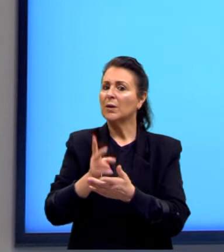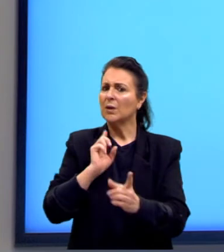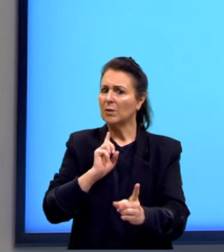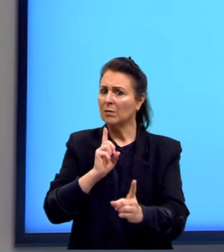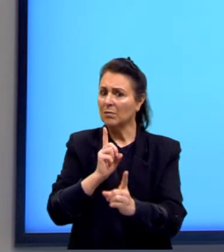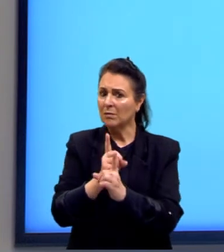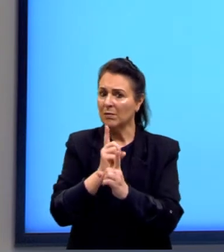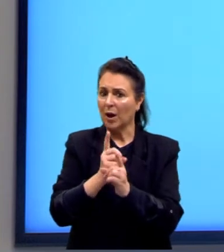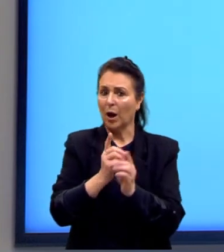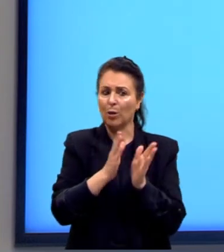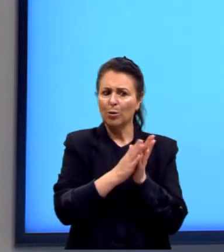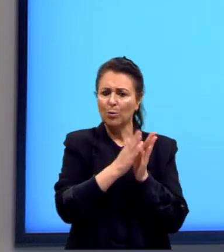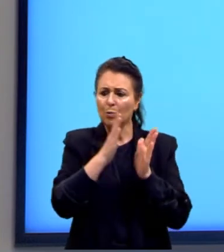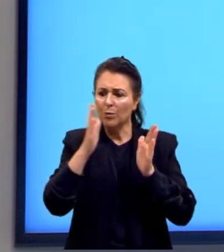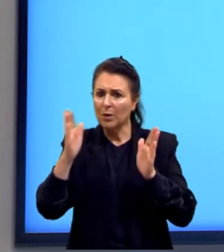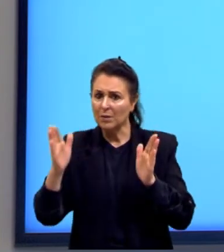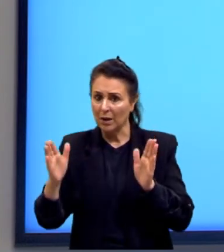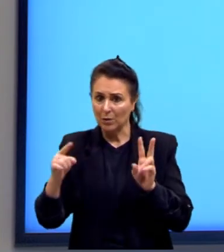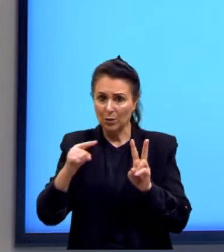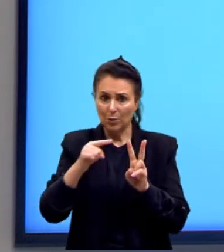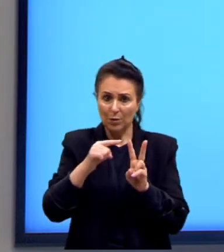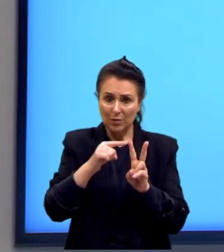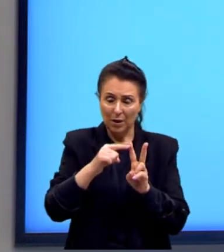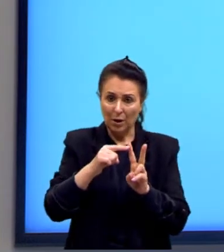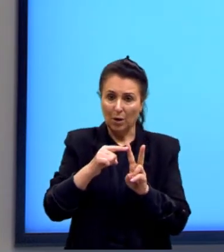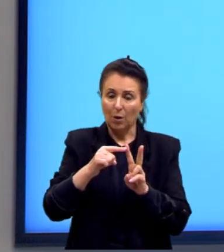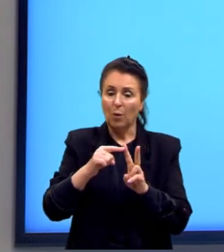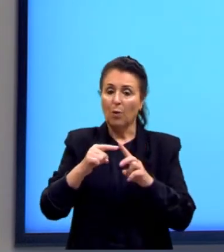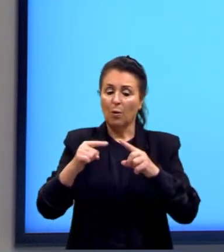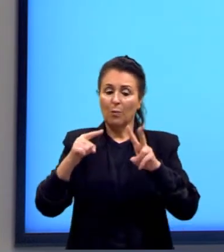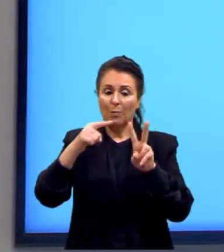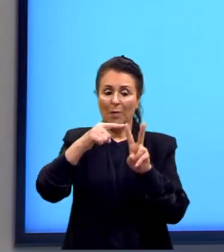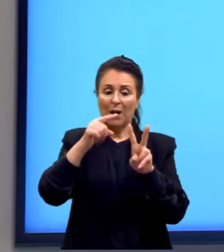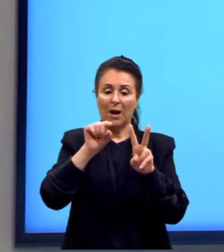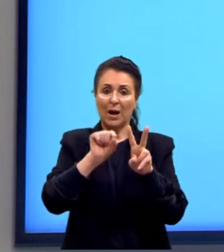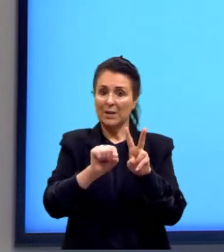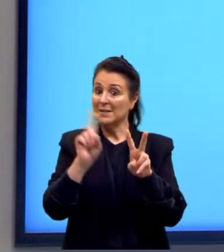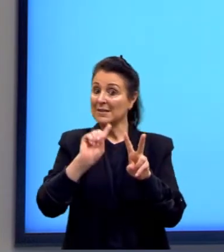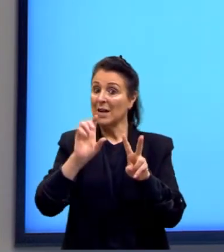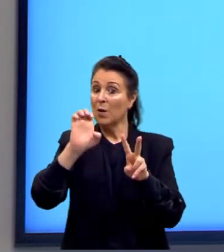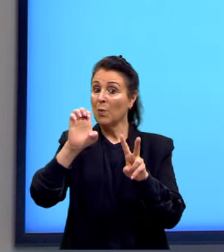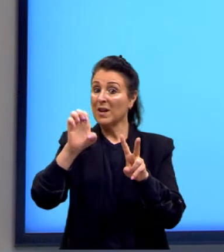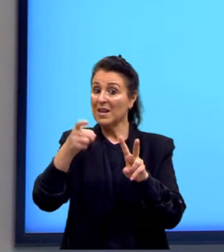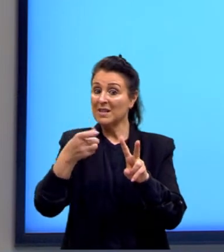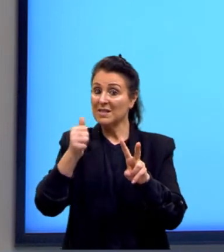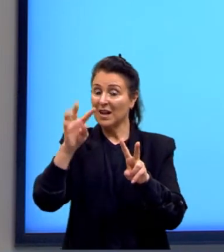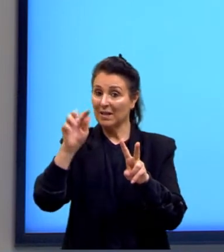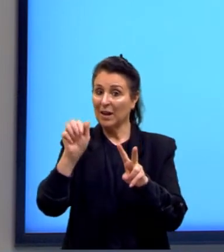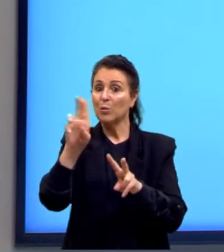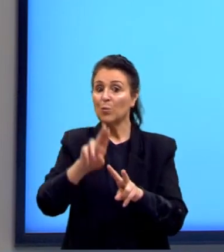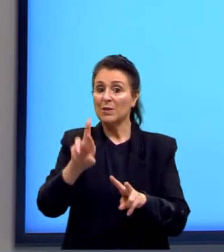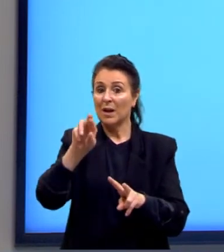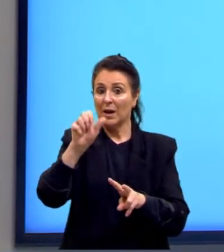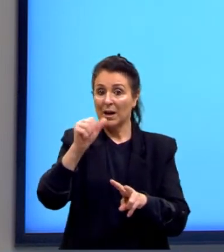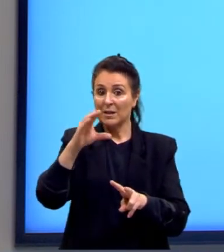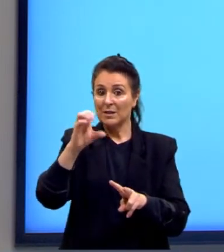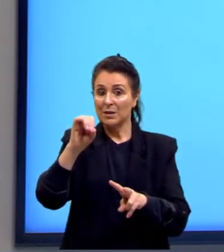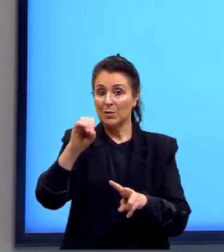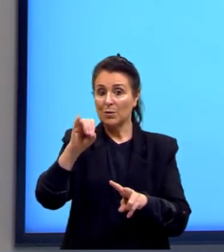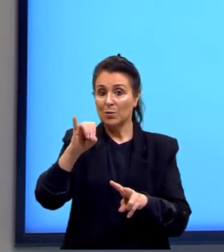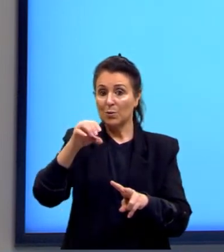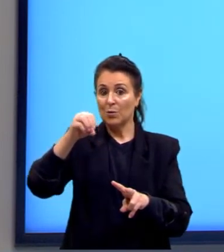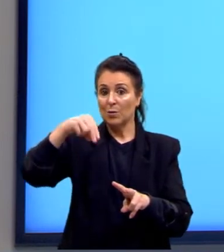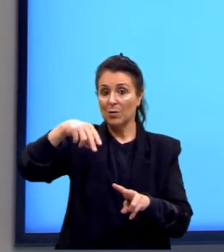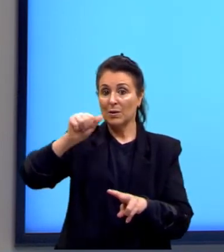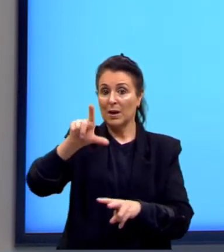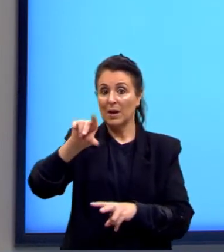processo que tem uma raiz não exata no denominador, nós utilizamos a racionalização. Para